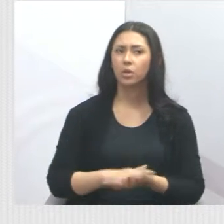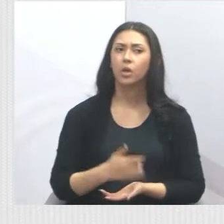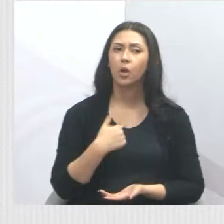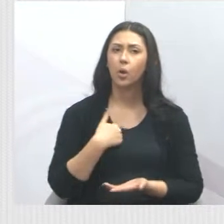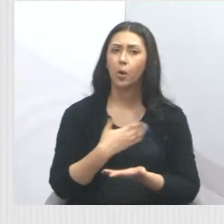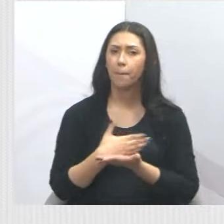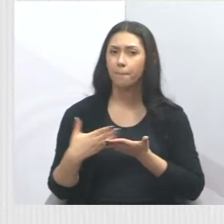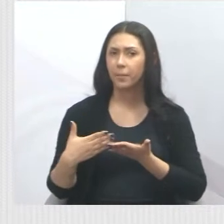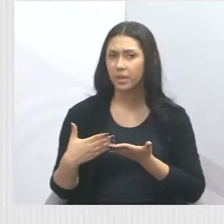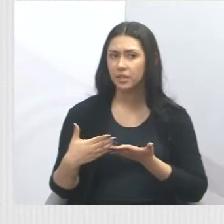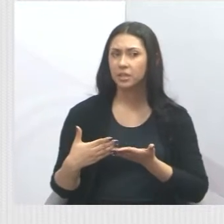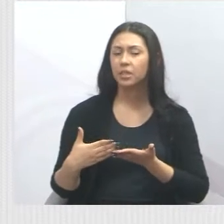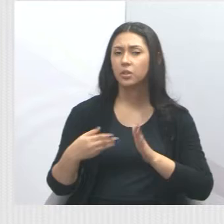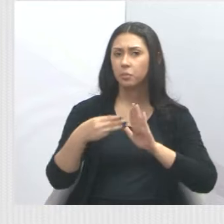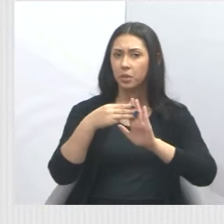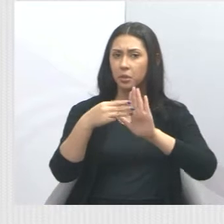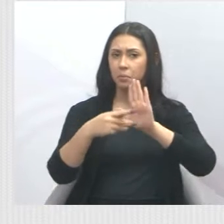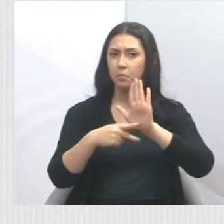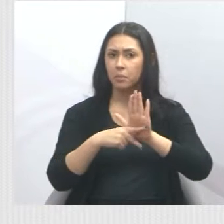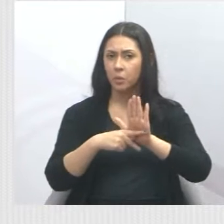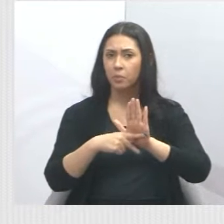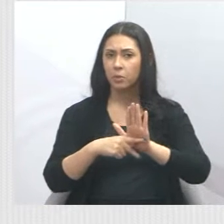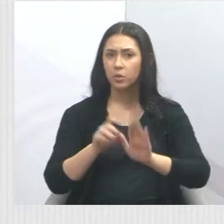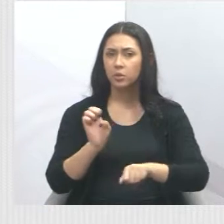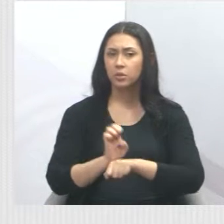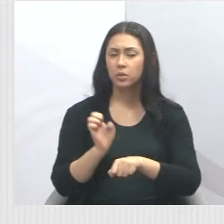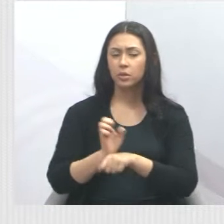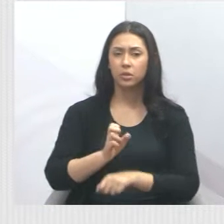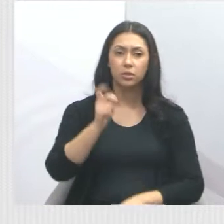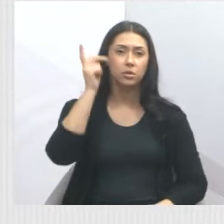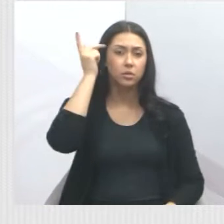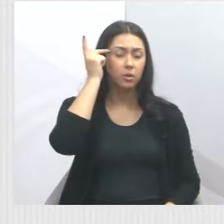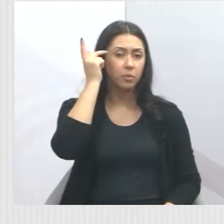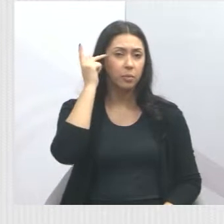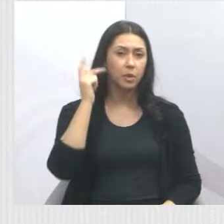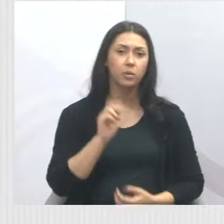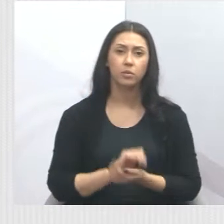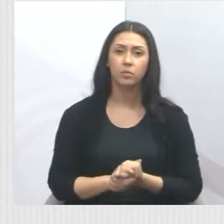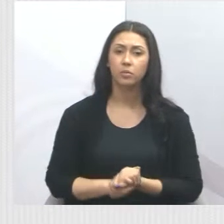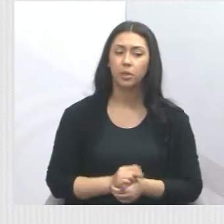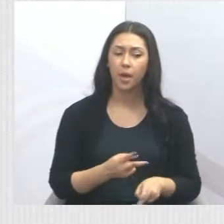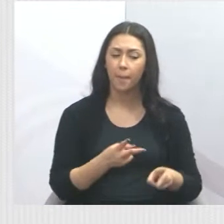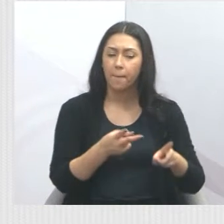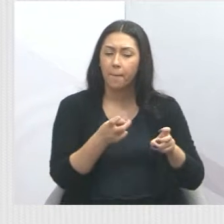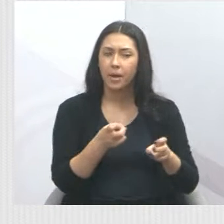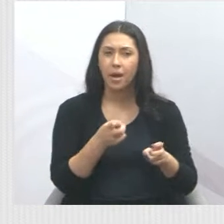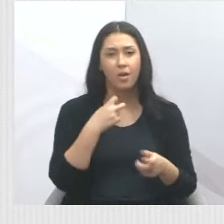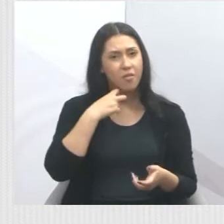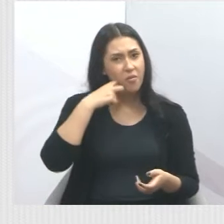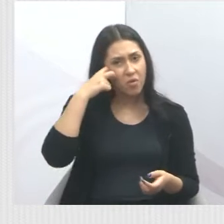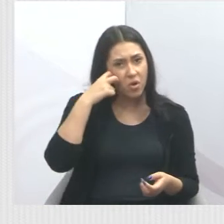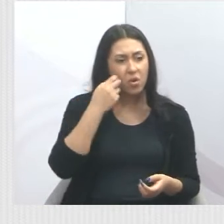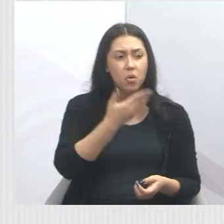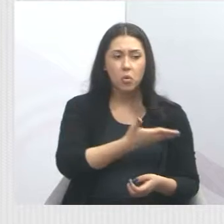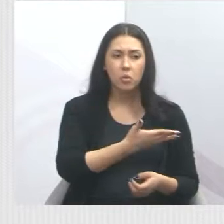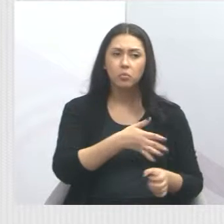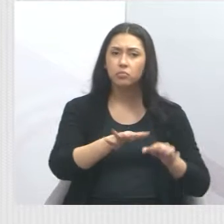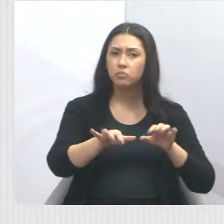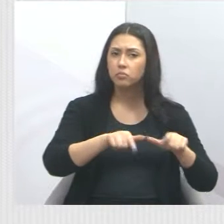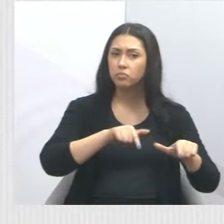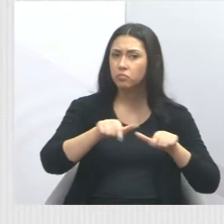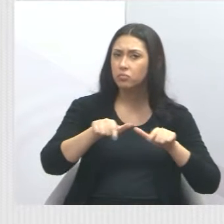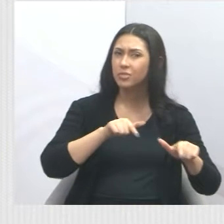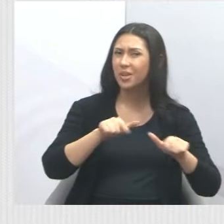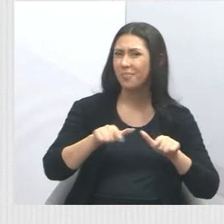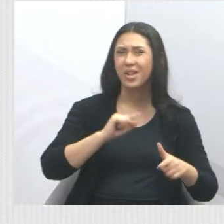representação no Ministério Público do Estado de São Paulo para que apure essa vergonha, essa operação